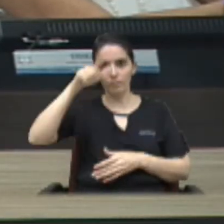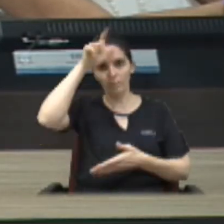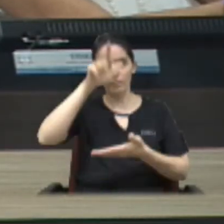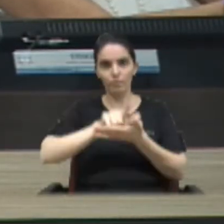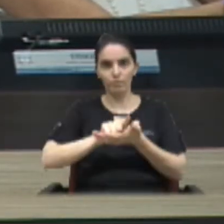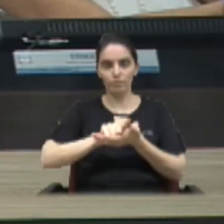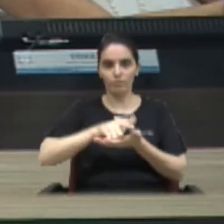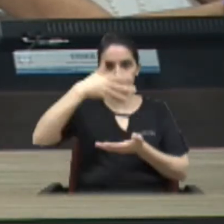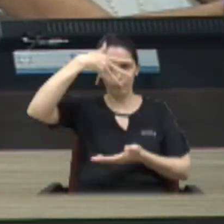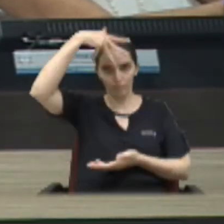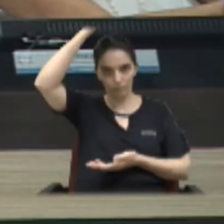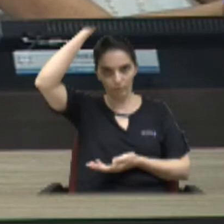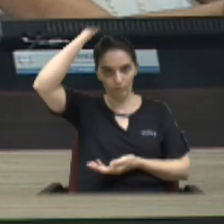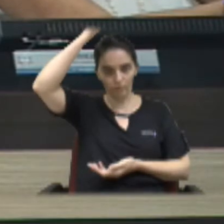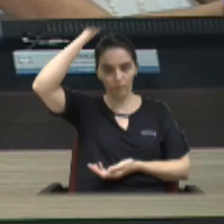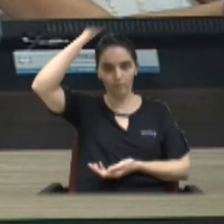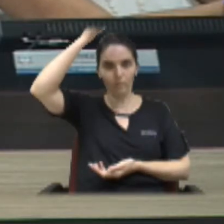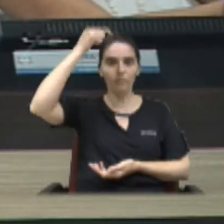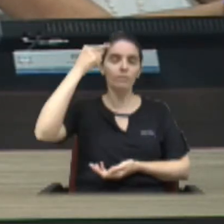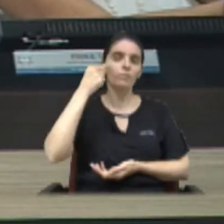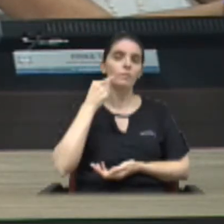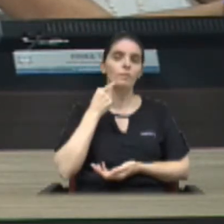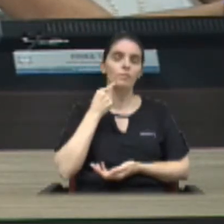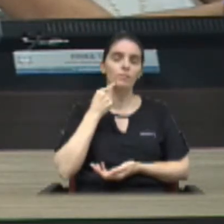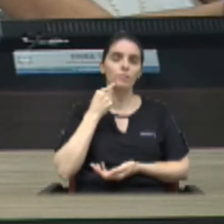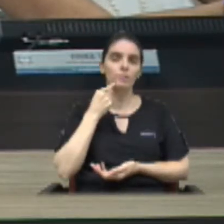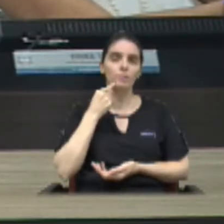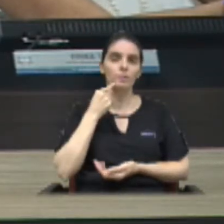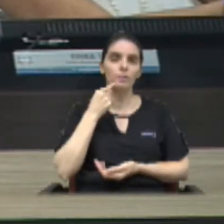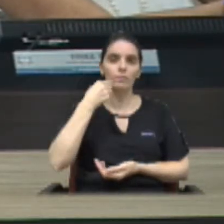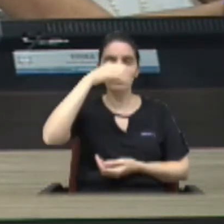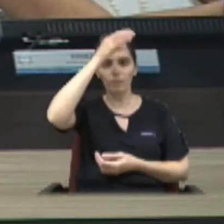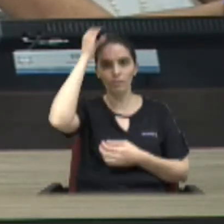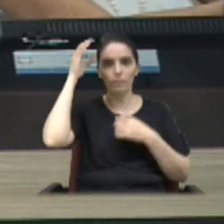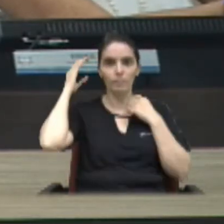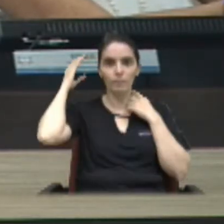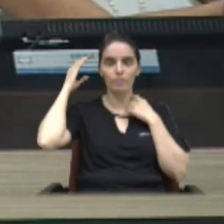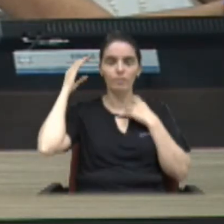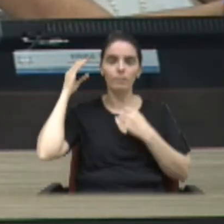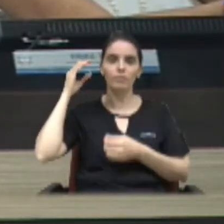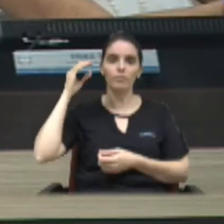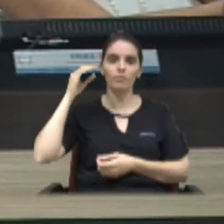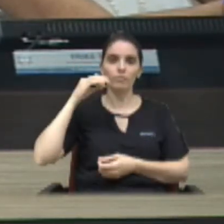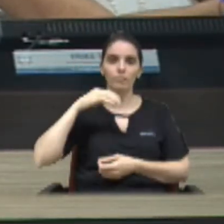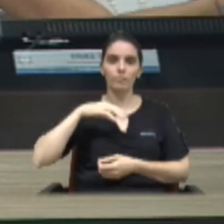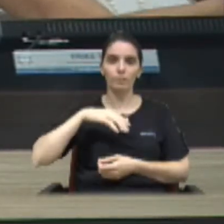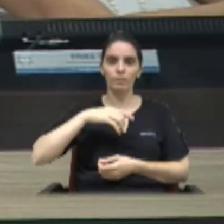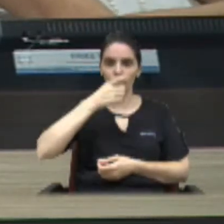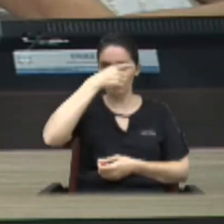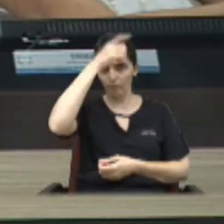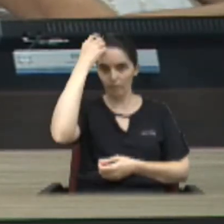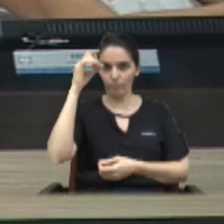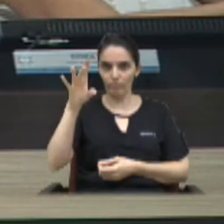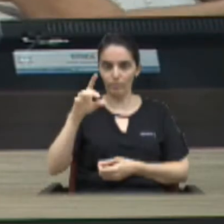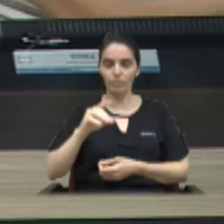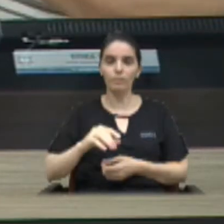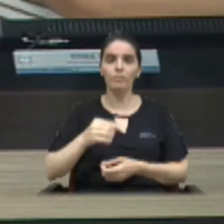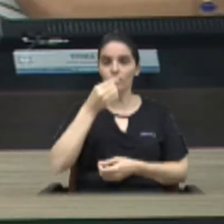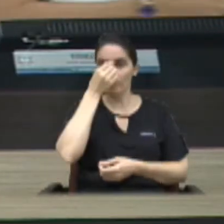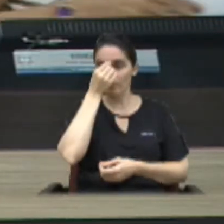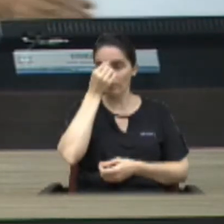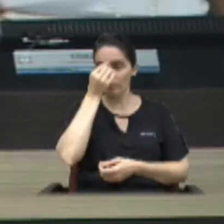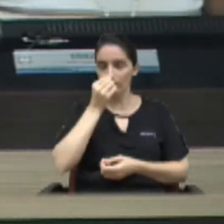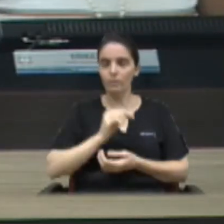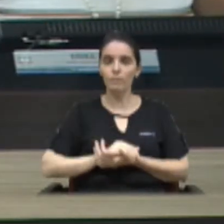Antônio Franco de Moraes Cleiton Aparecido da Silva Carolina de Moraes Pontes Marco Antônio Xavier e Jorge de Freitas